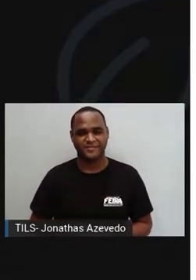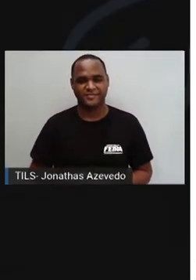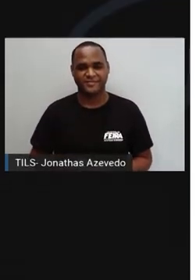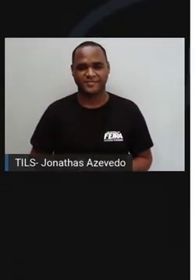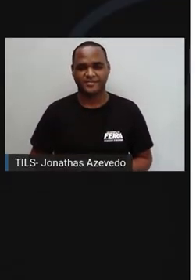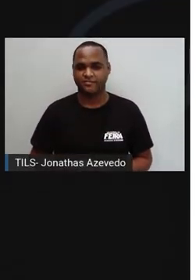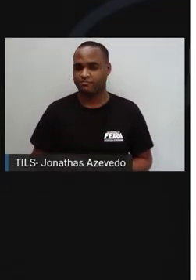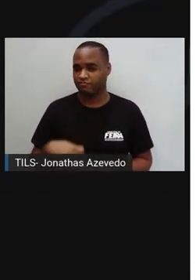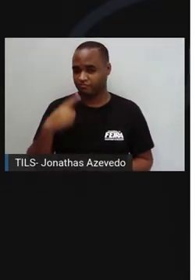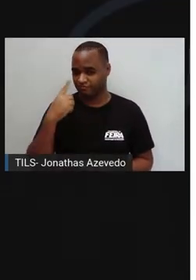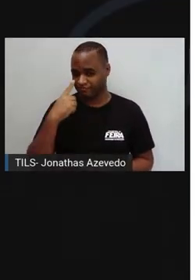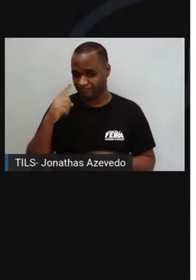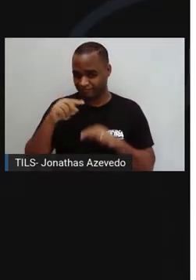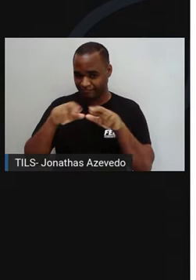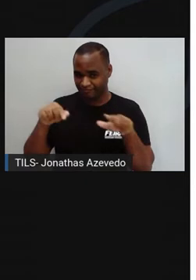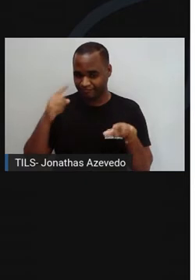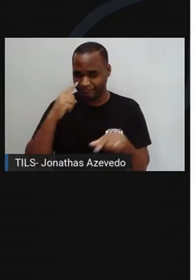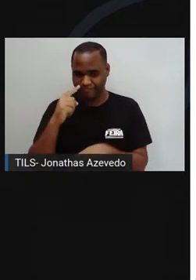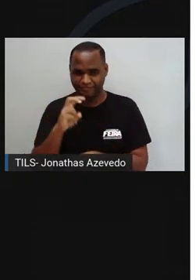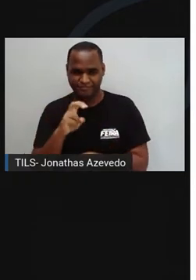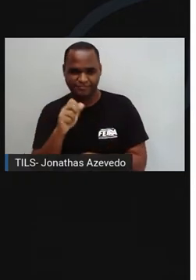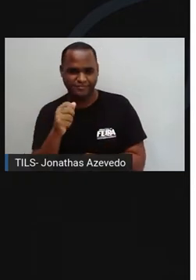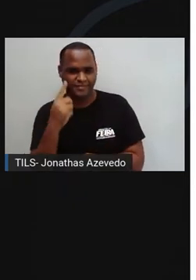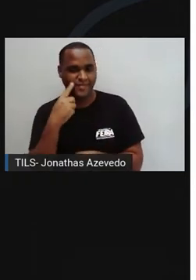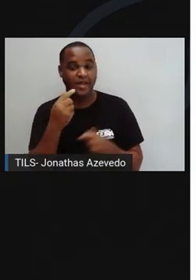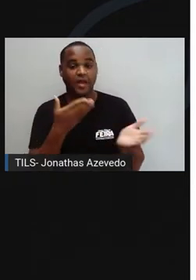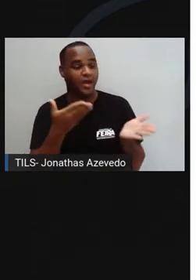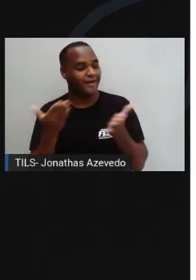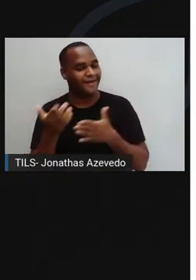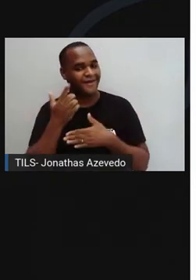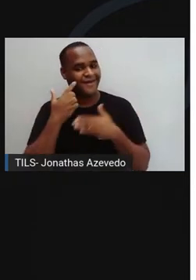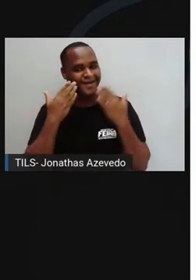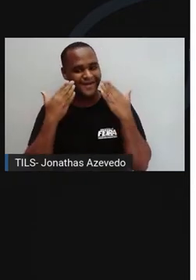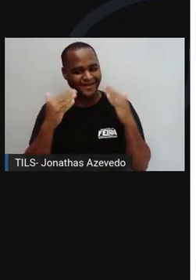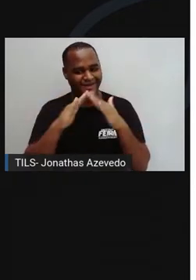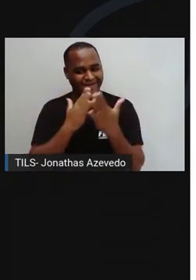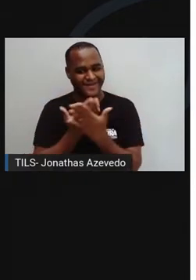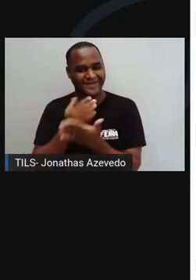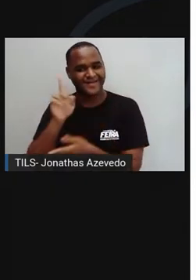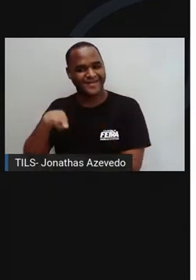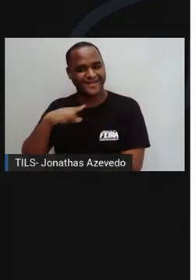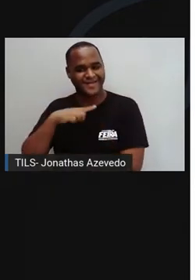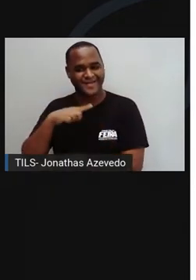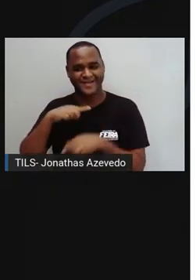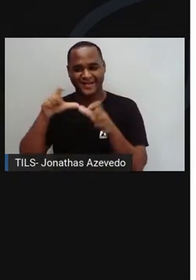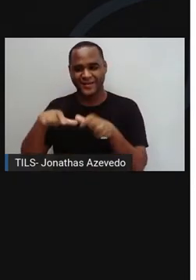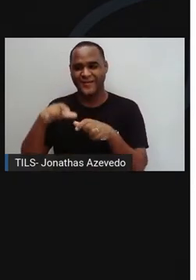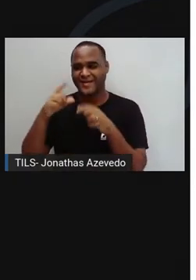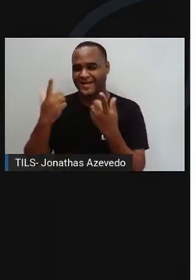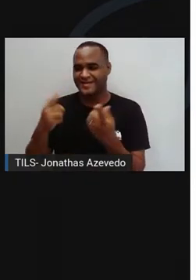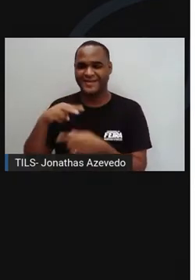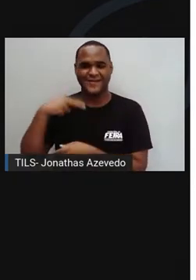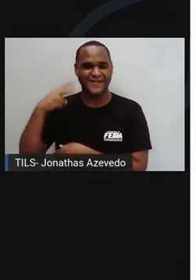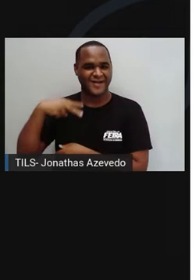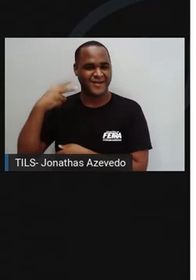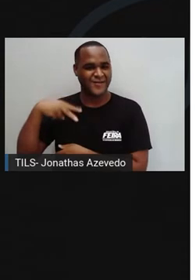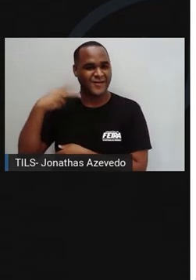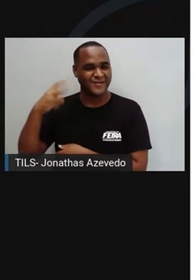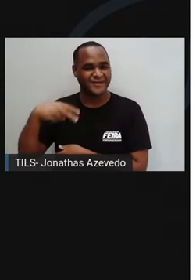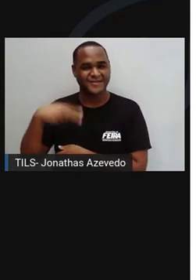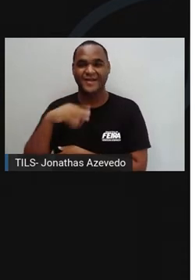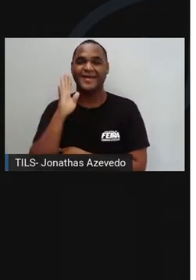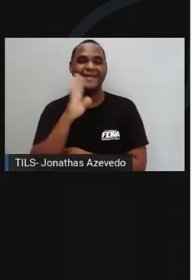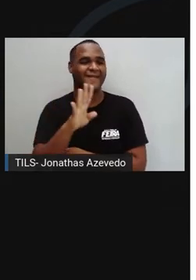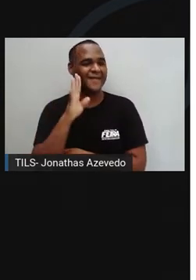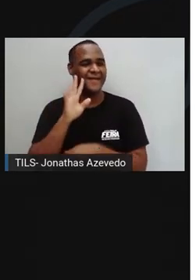Sabe a Isa do 5º A? Olha, ela foi convidada para representar a escola dela em um evento lá na Câmara Municipal da cidade. Não é